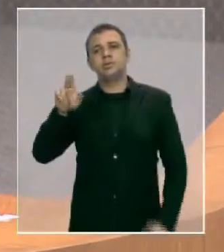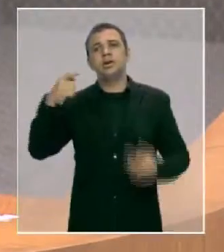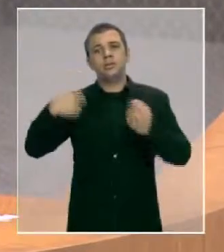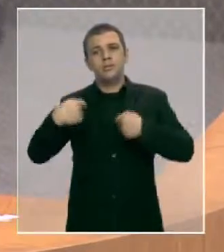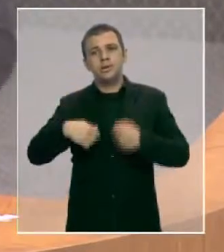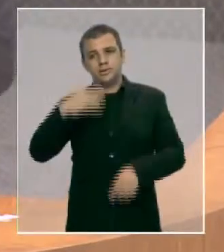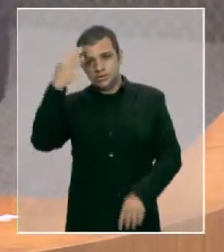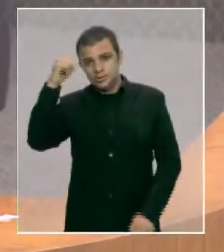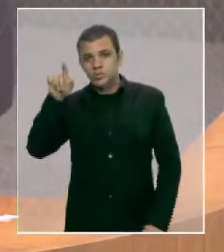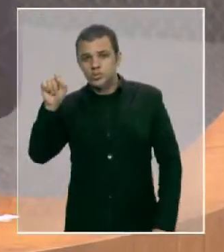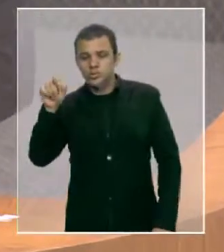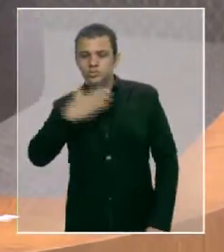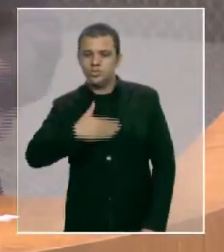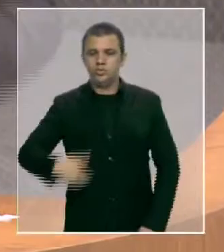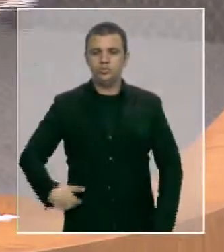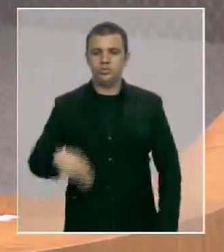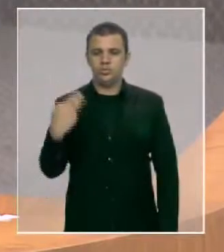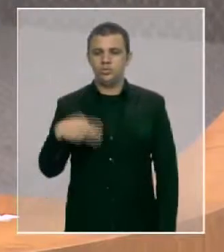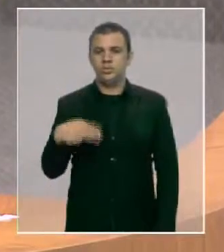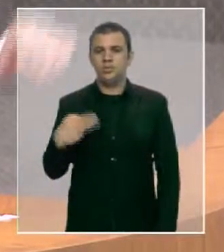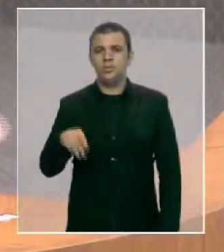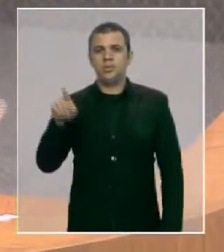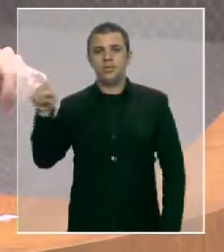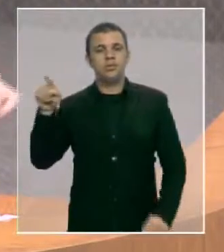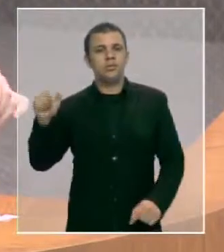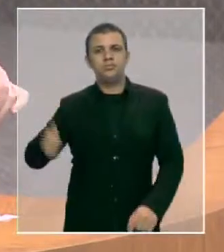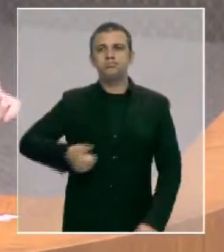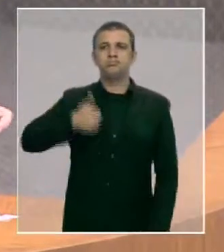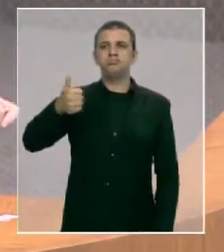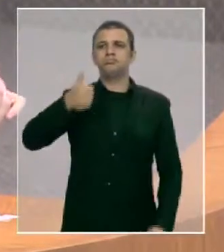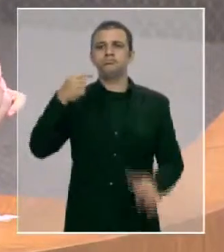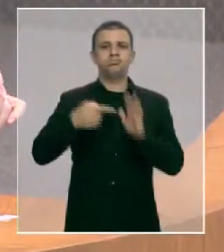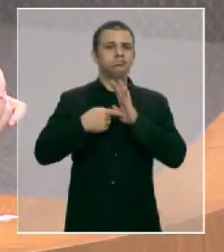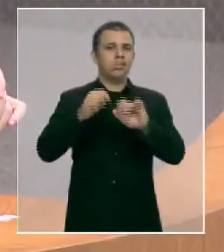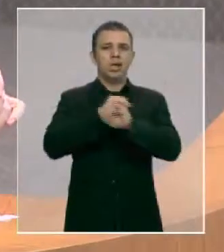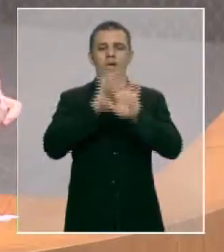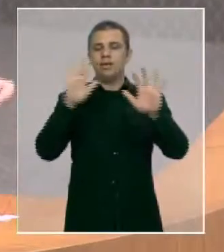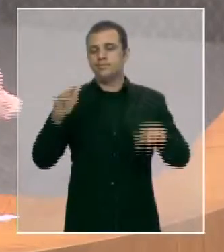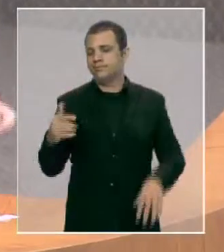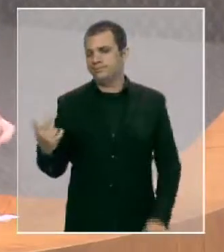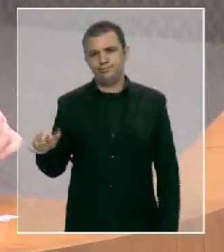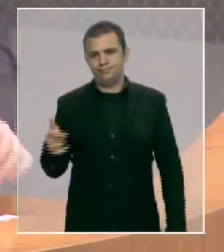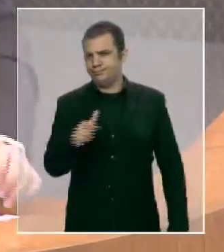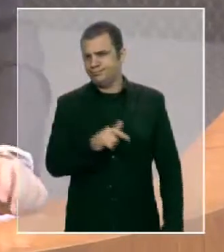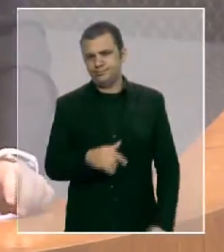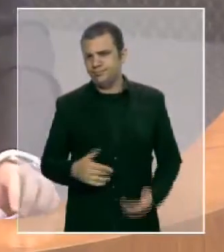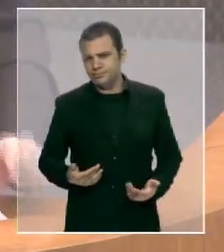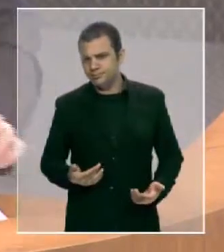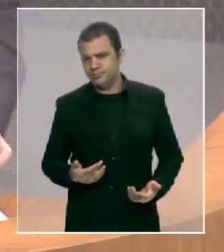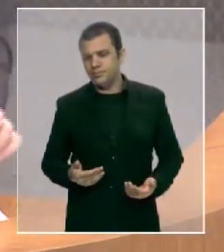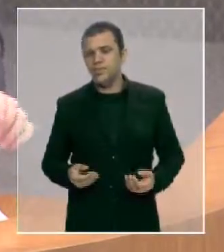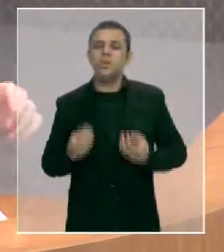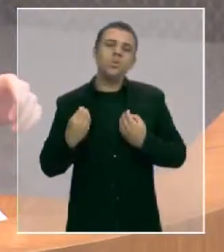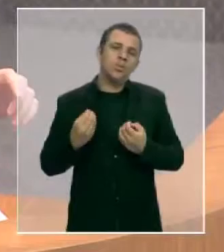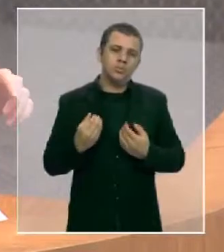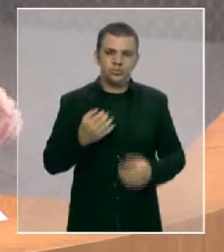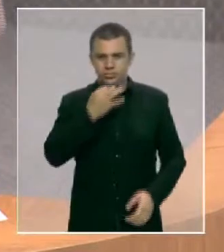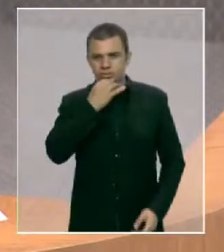que o governo do Maranhão não está nada em primeiro lugar de ranking, nada, não. Como é que um deputado estadual